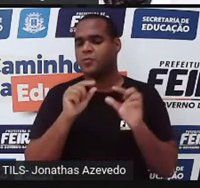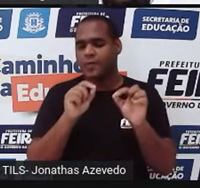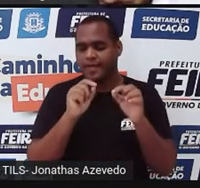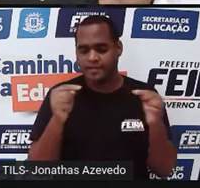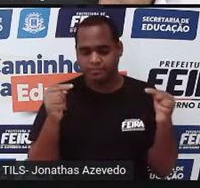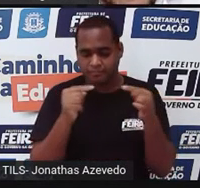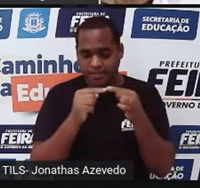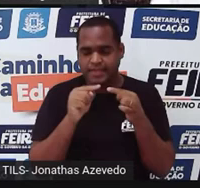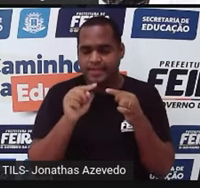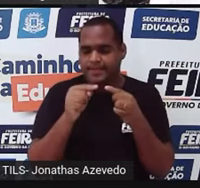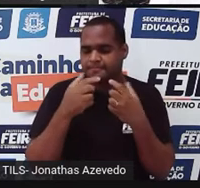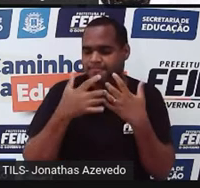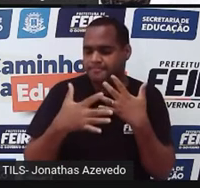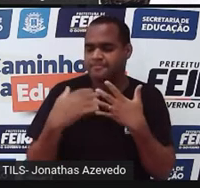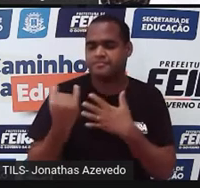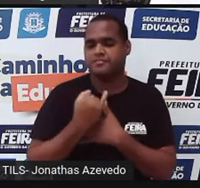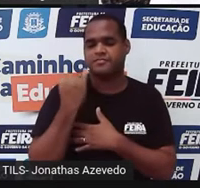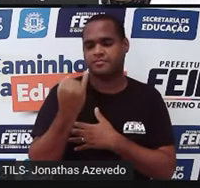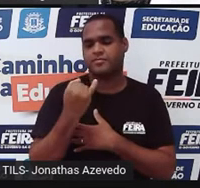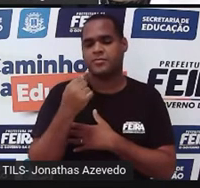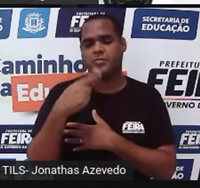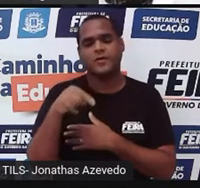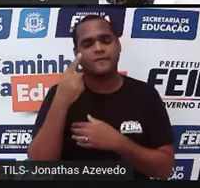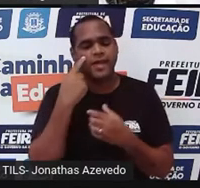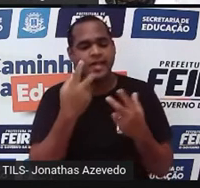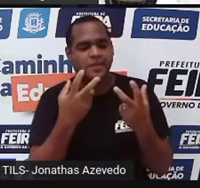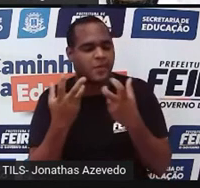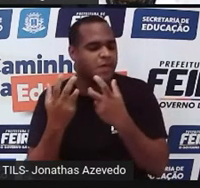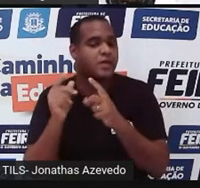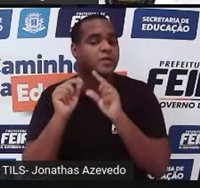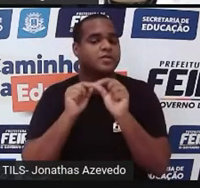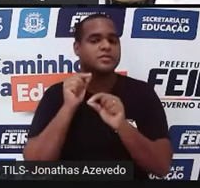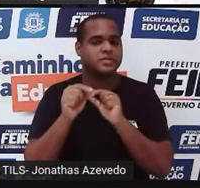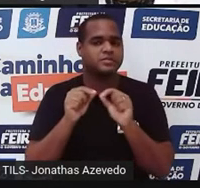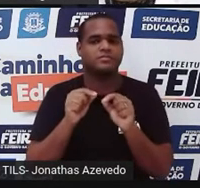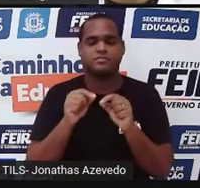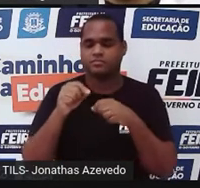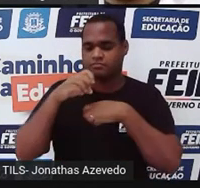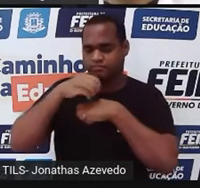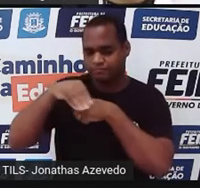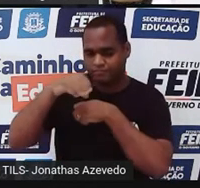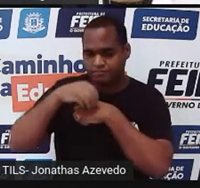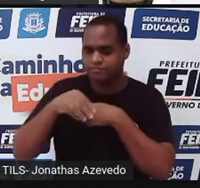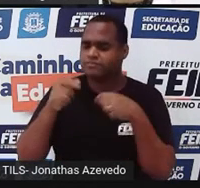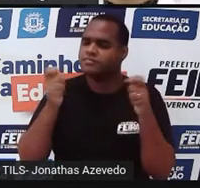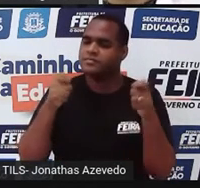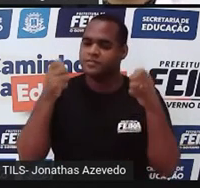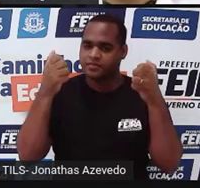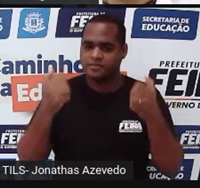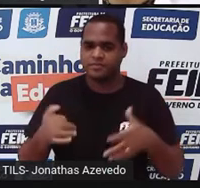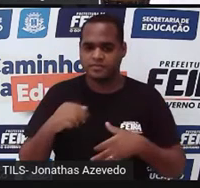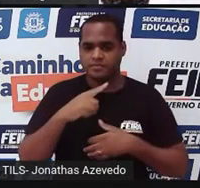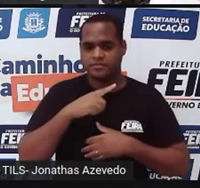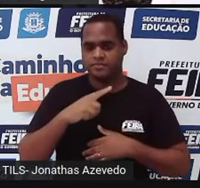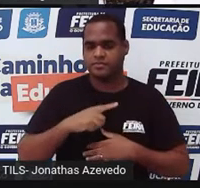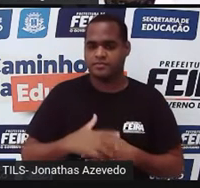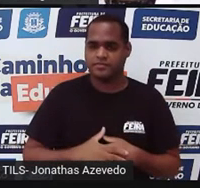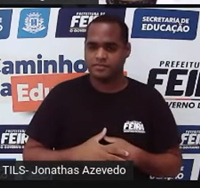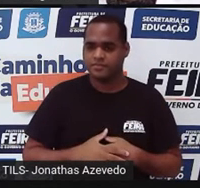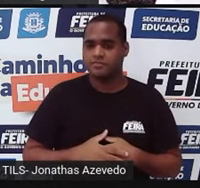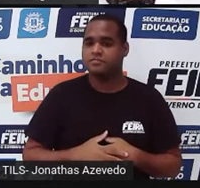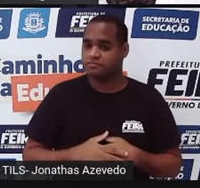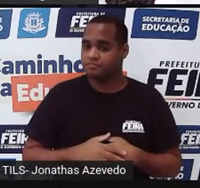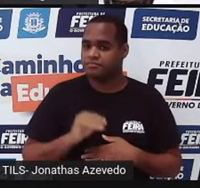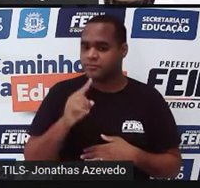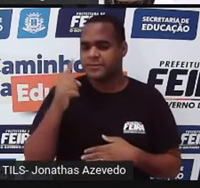Na prática, para a gente ver como é que funciona, eu trouxe aqui na tela um rascunhozinho, onde a